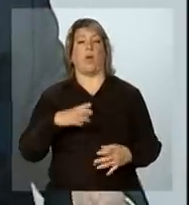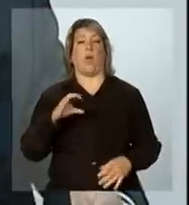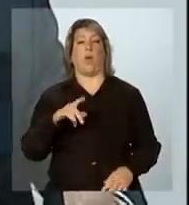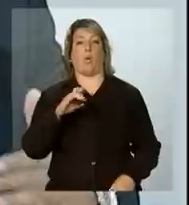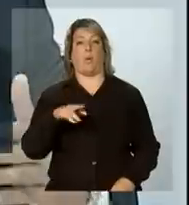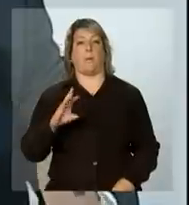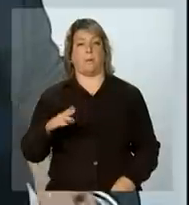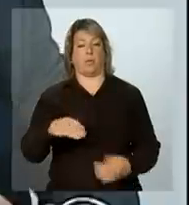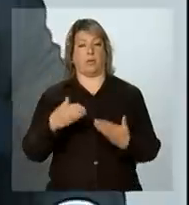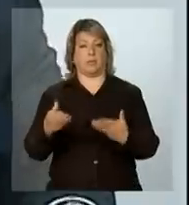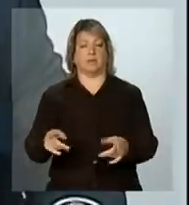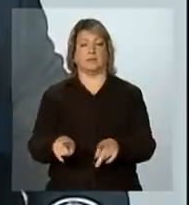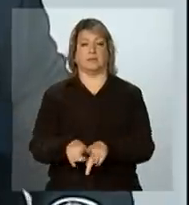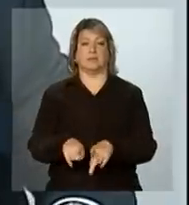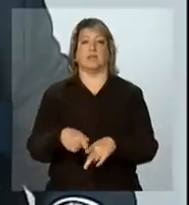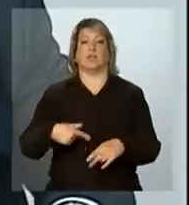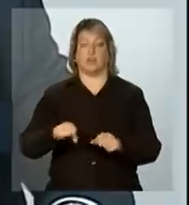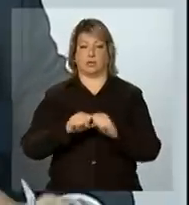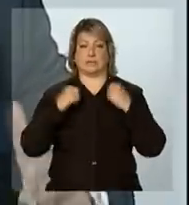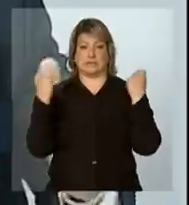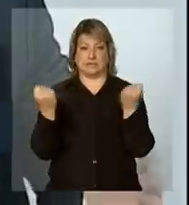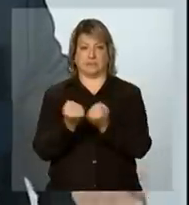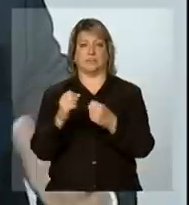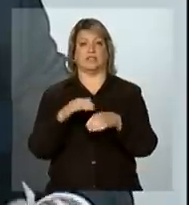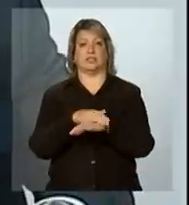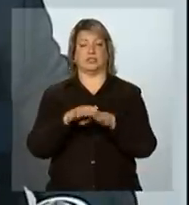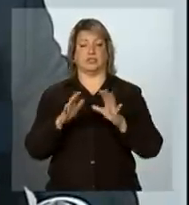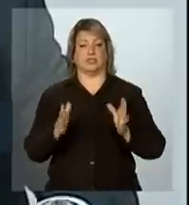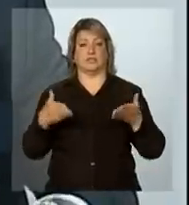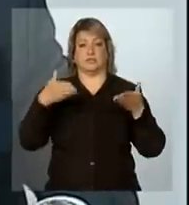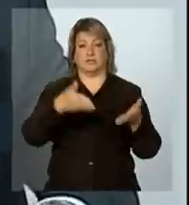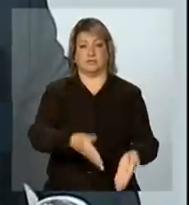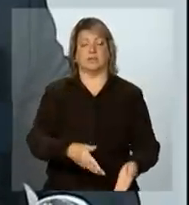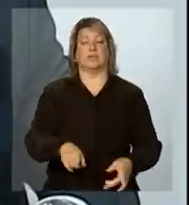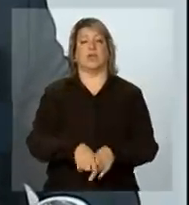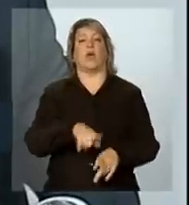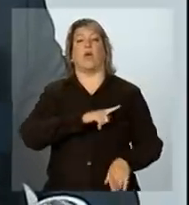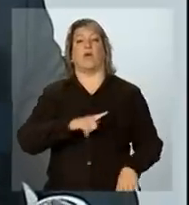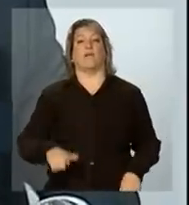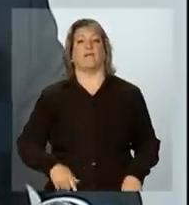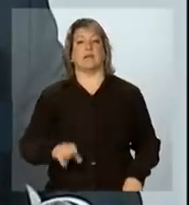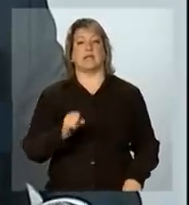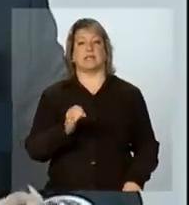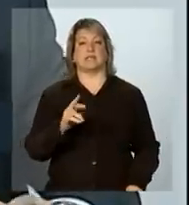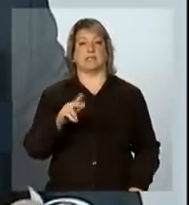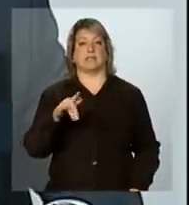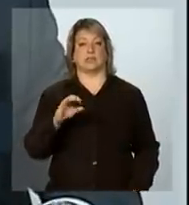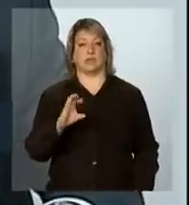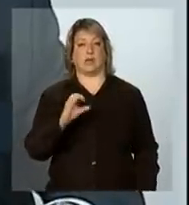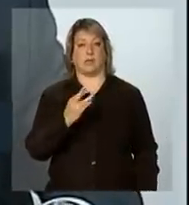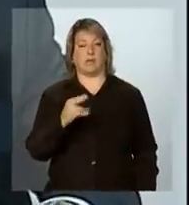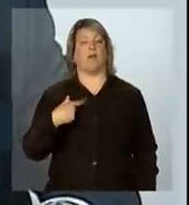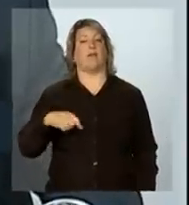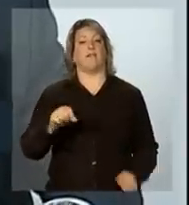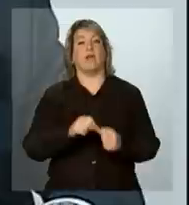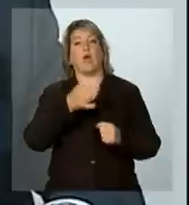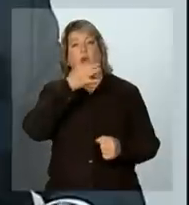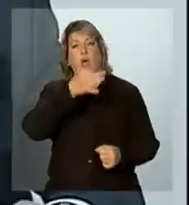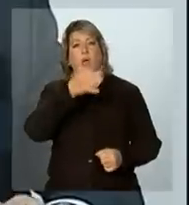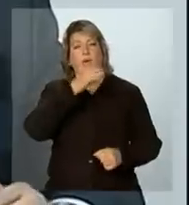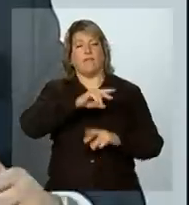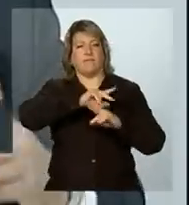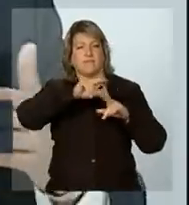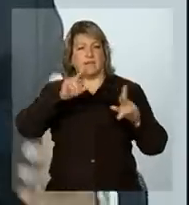participamos de um seminário, o governador Sérgio Cabral, onde a gente faz uma série de sugestões para nós